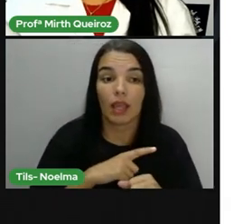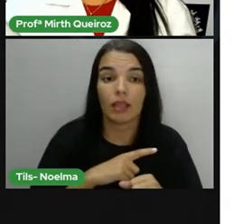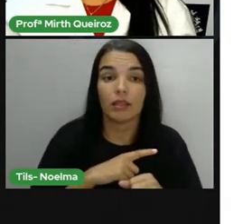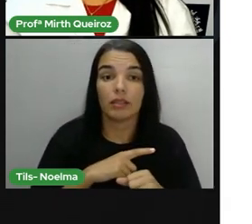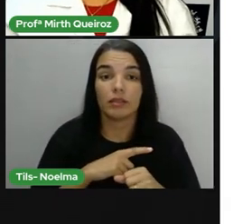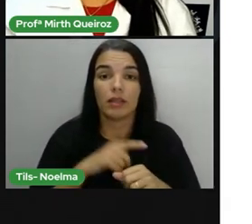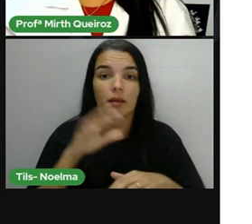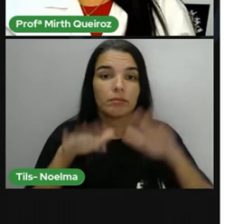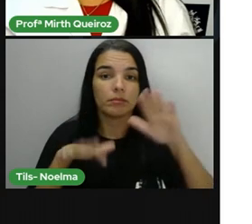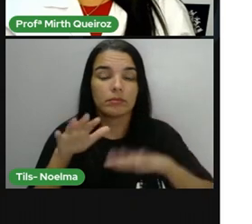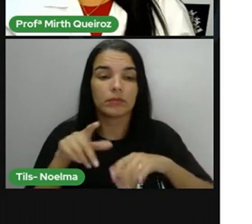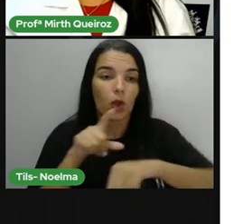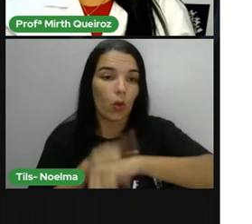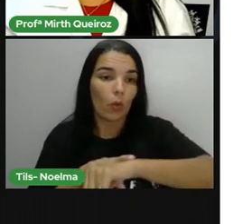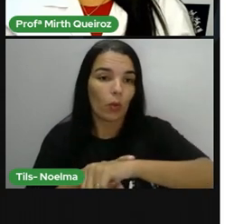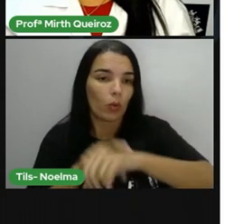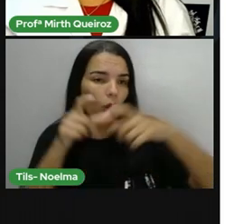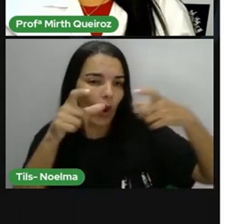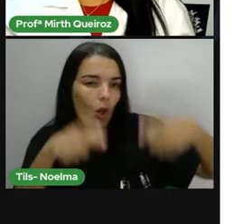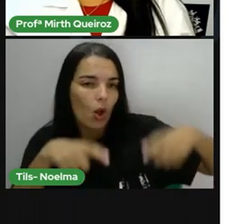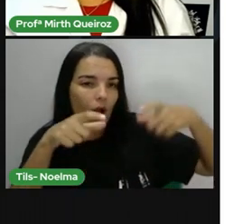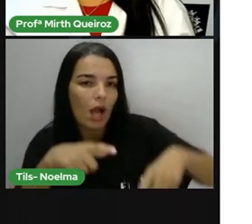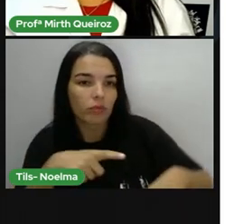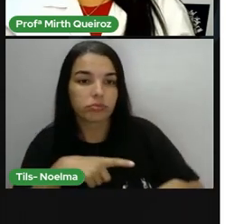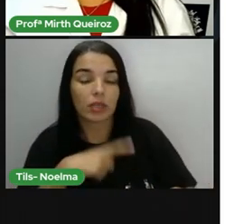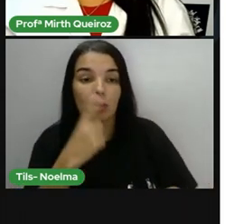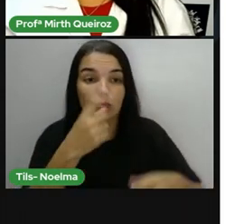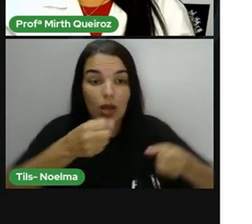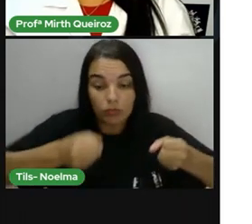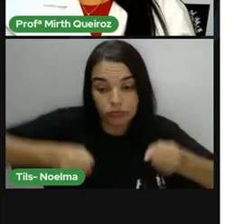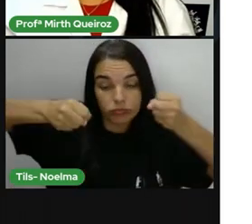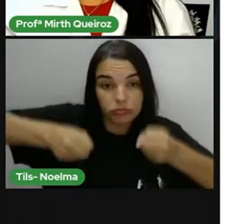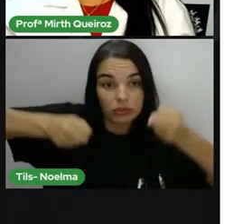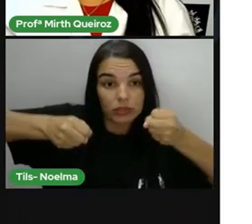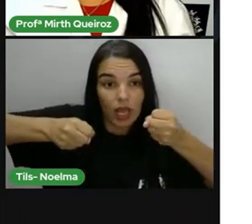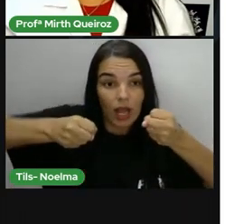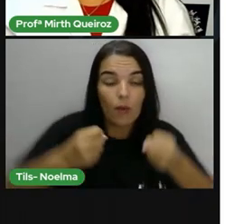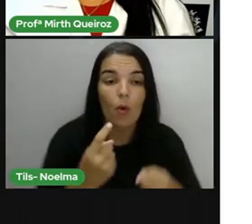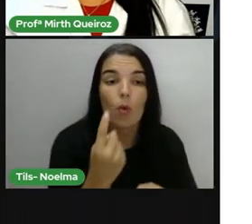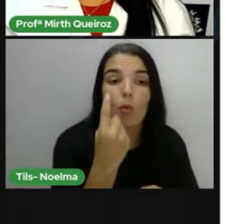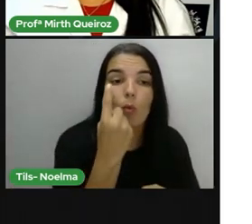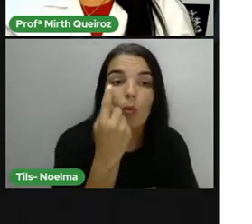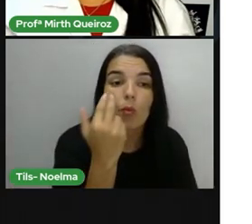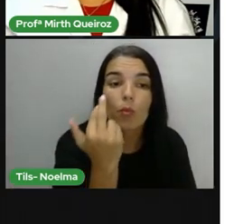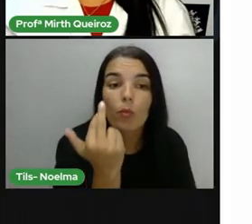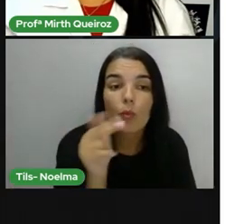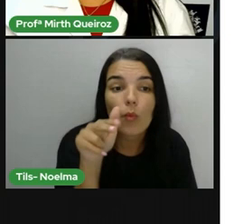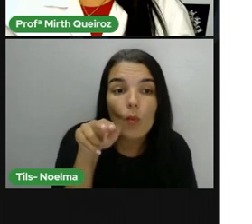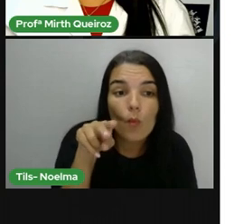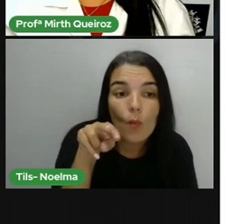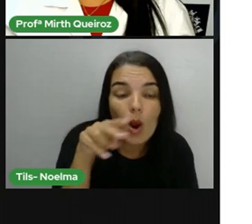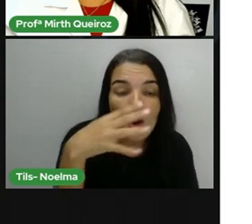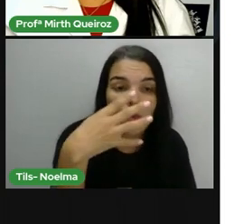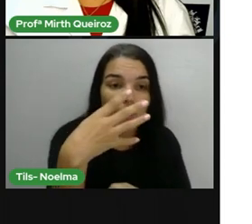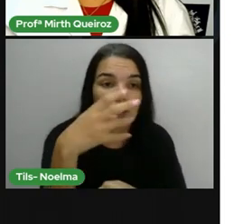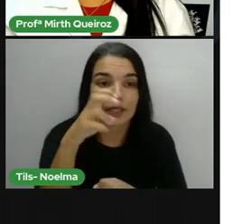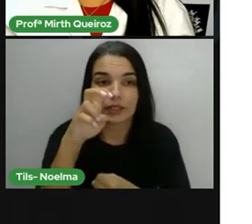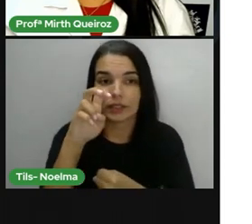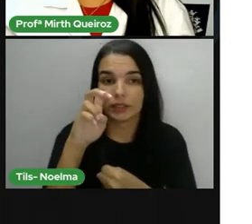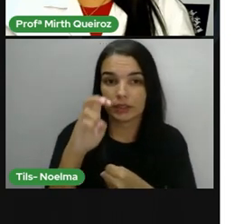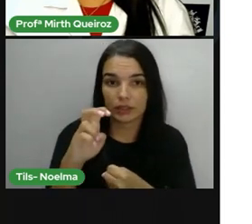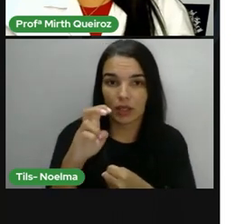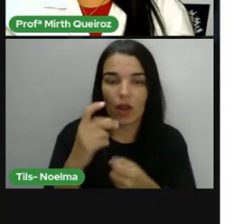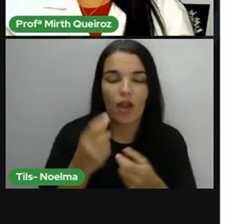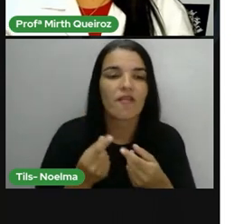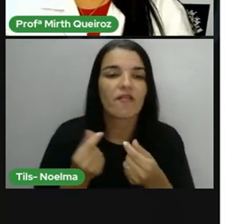em um determinado local do semiárido, uma saca de umbu corresponde a 45 quilos e é vendido a